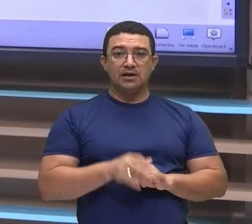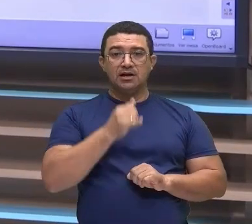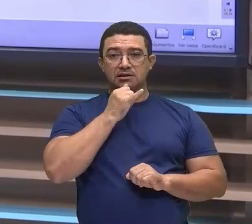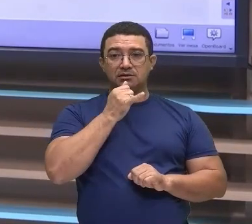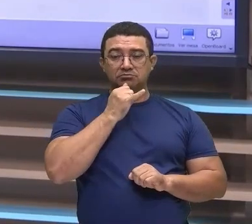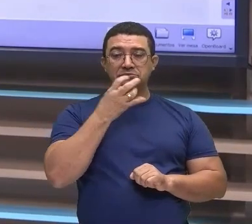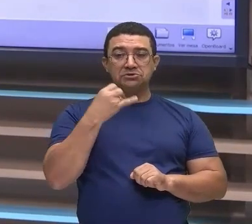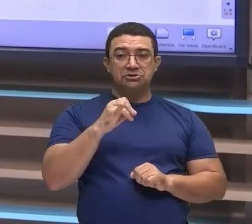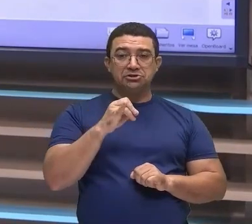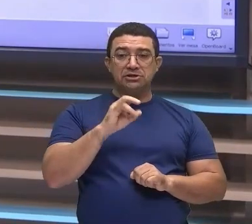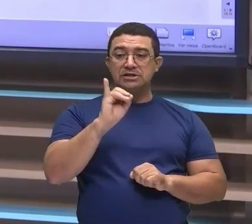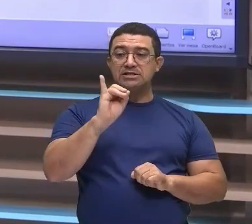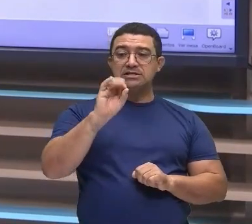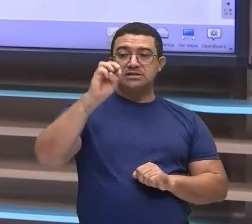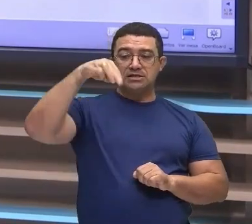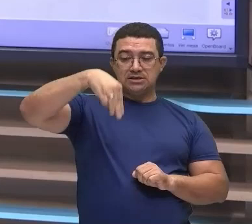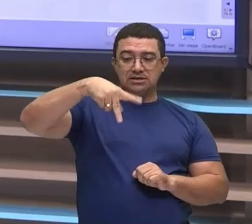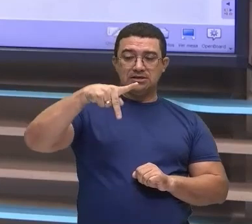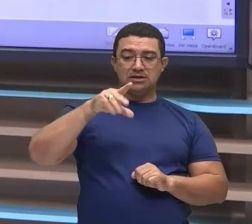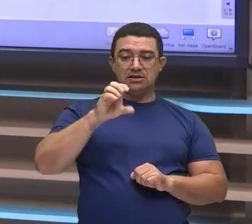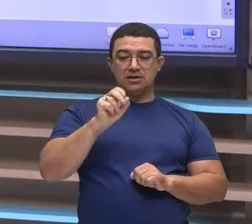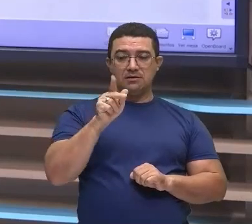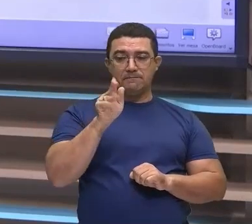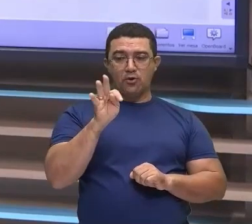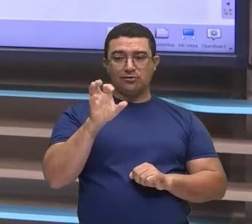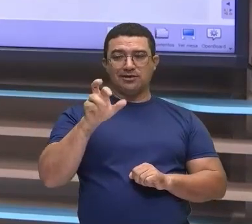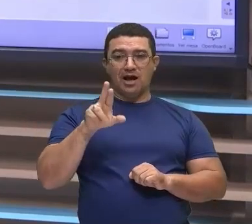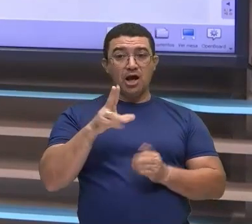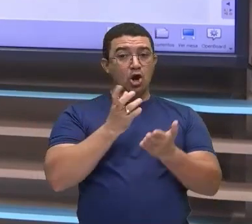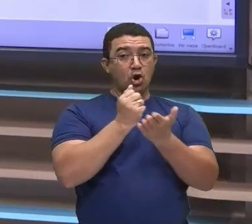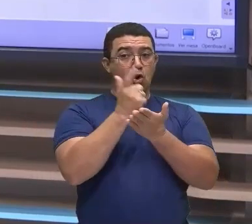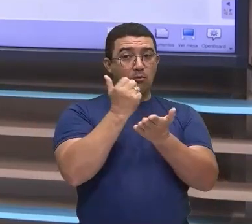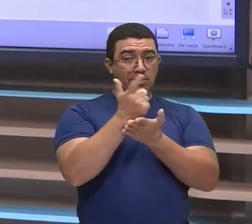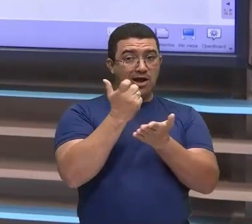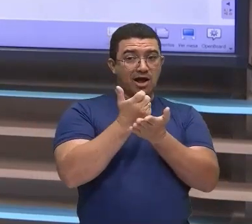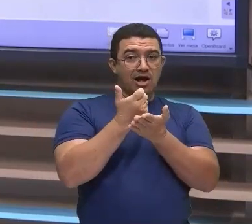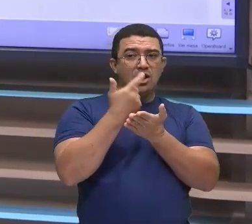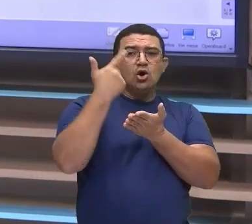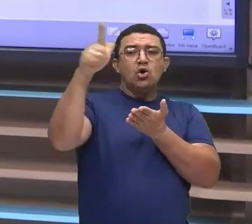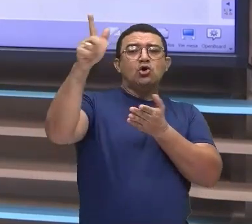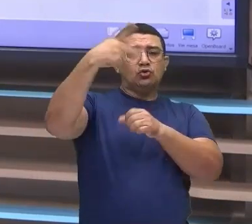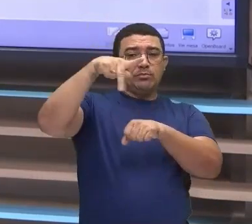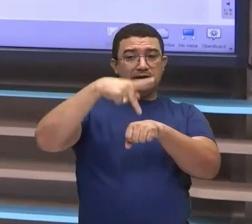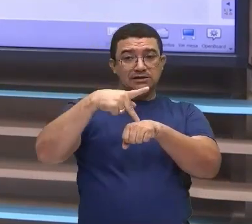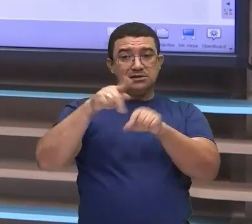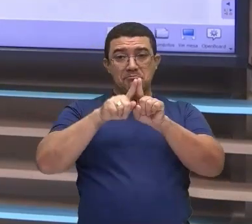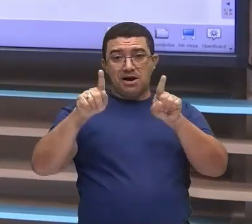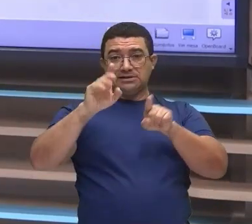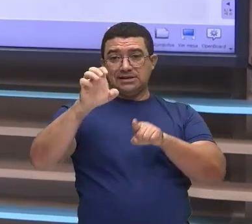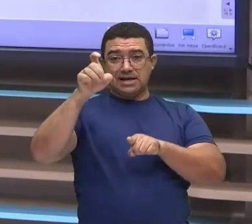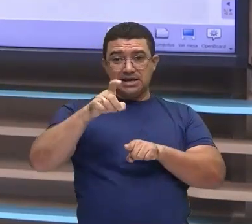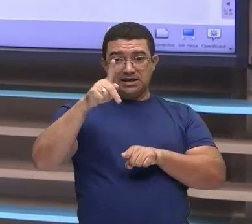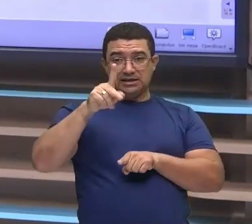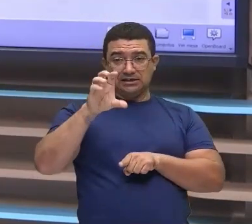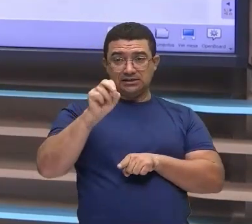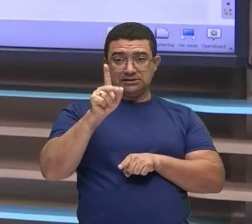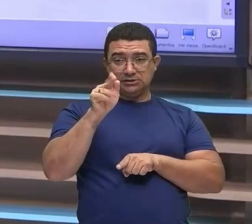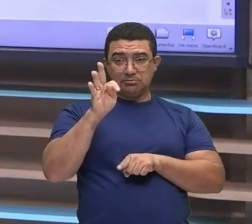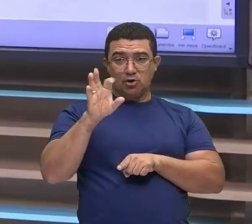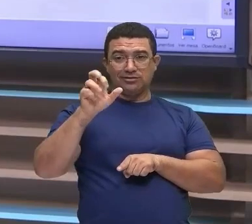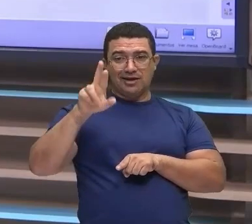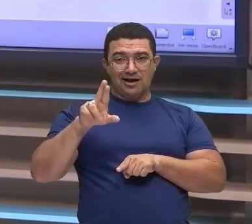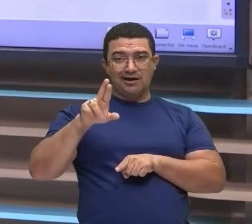exportando, você está comercializando e vendendo aí para outro país, tá bom? Então, a gente também tem